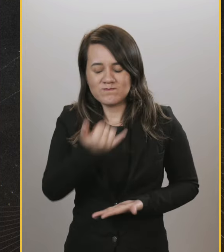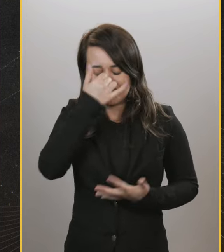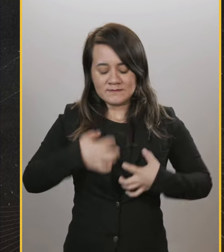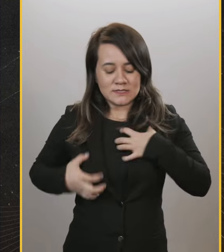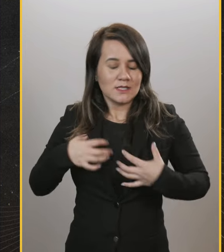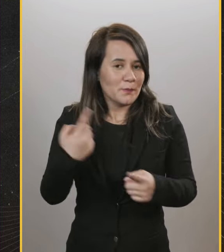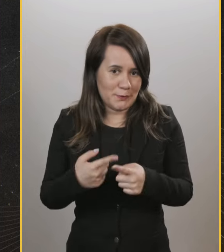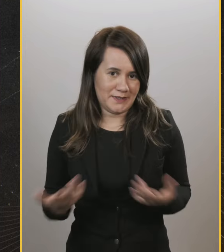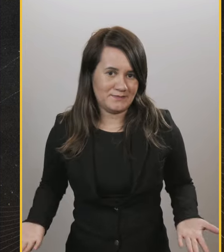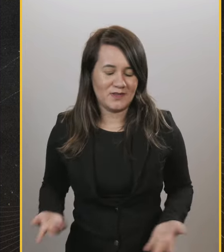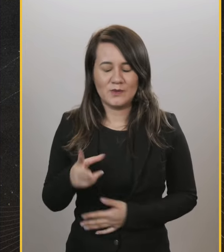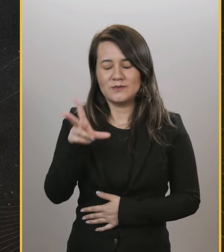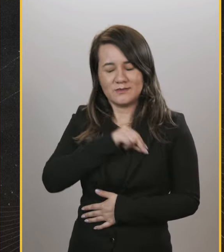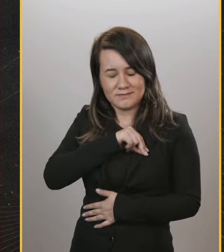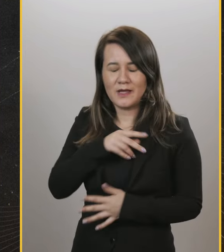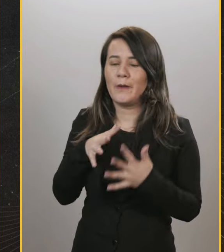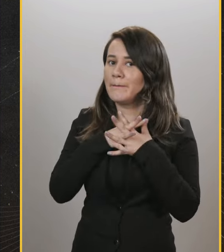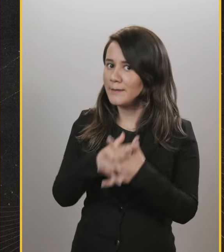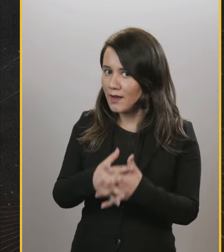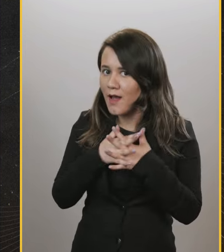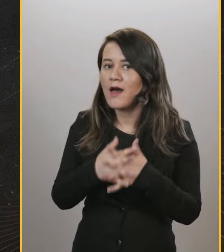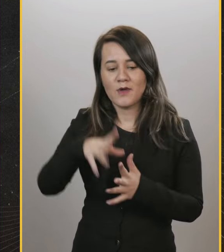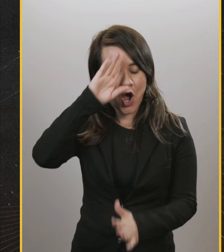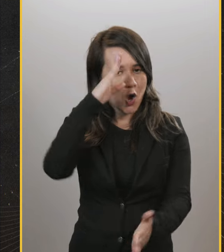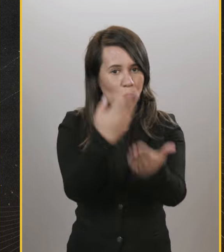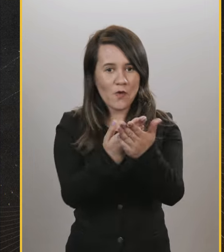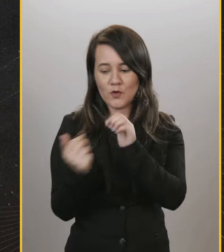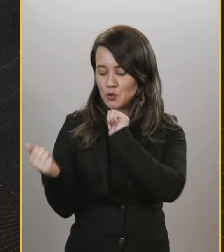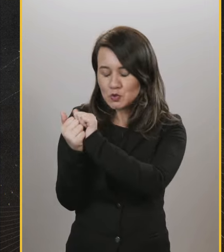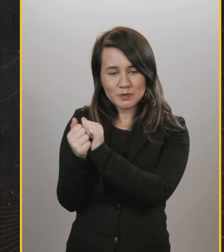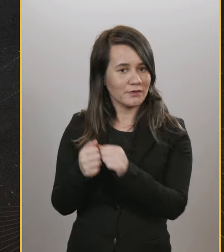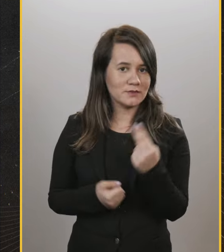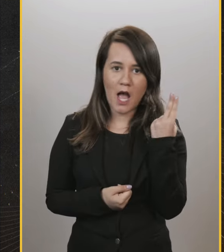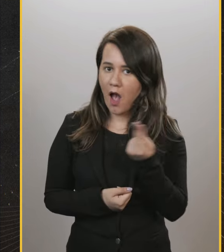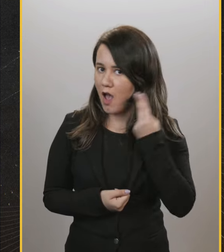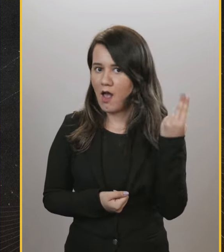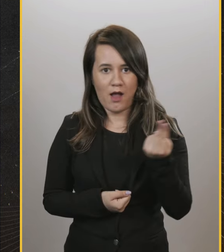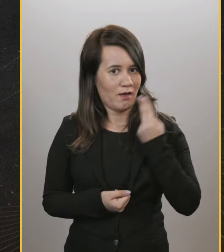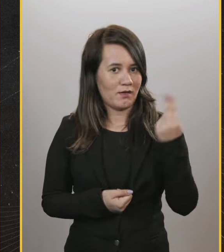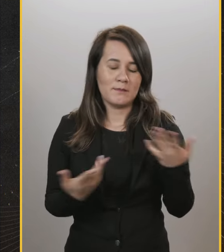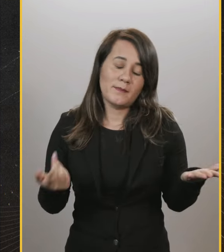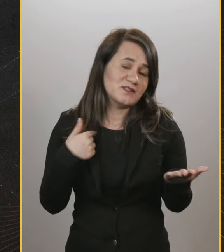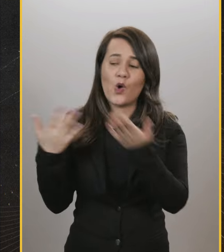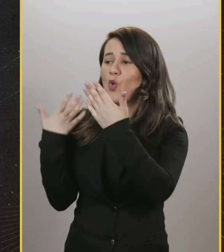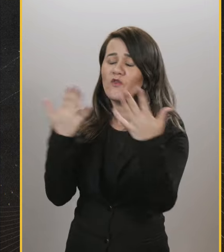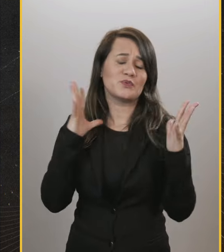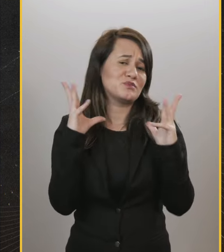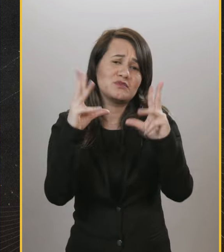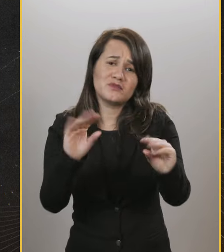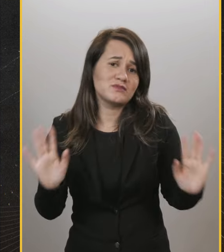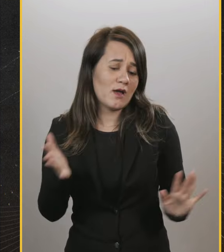eu estava frustrada? deve ser complicadíssimo viver uma campanha, meu irmão. Não dá para tu confiar no cara que está do teu lado. Mas quer saber?